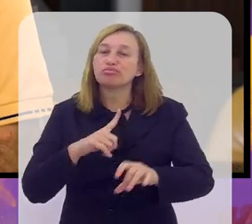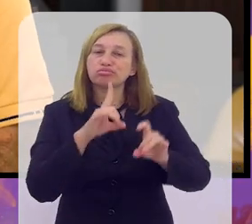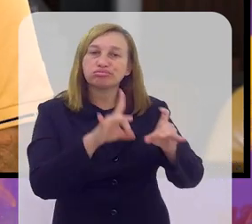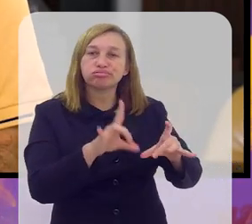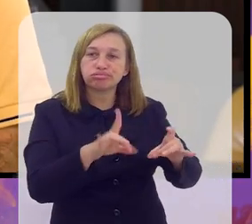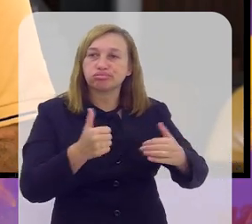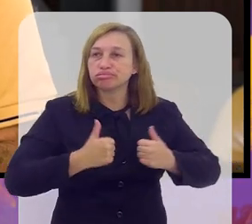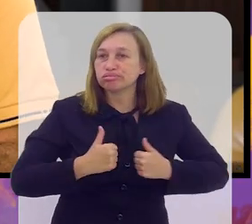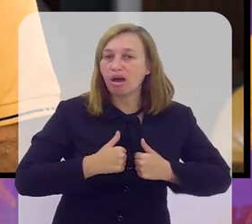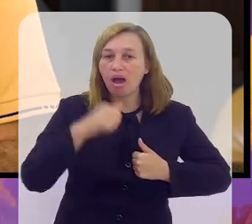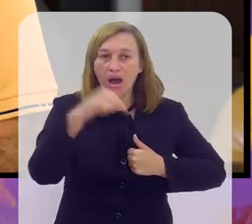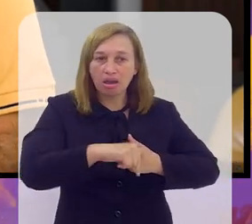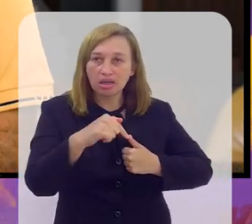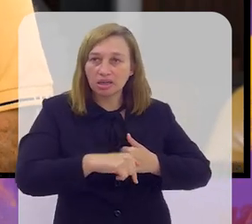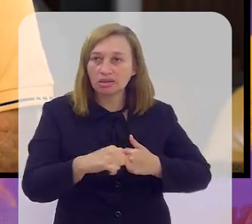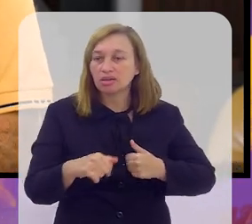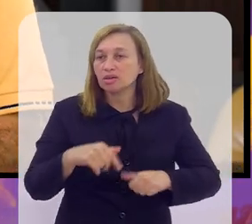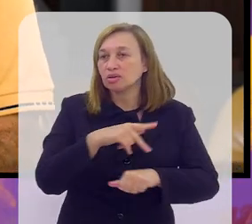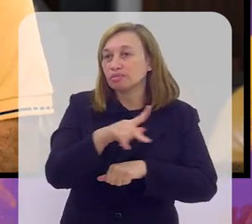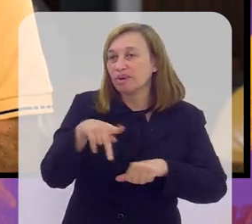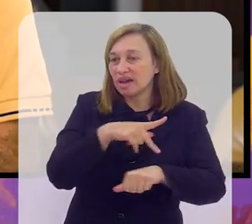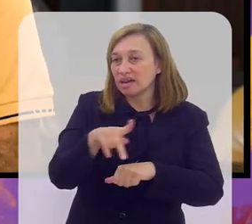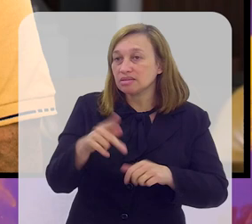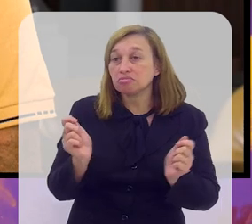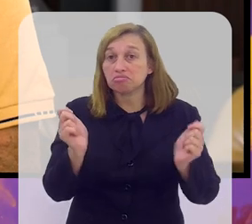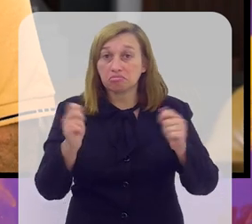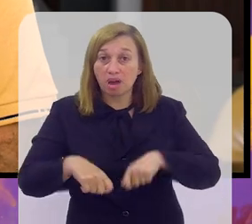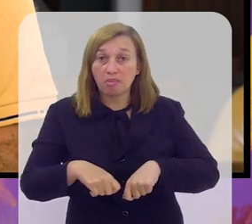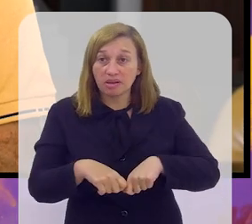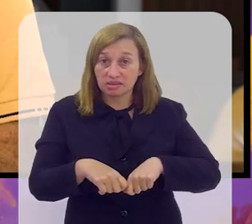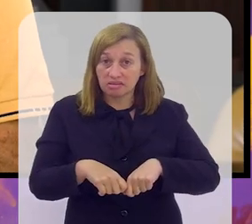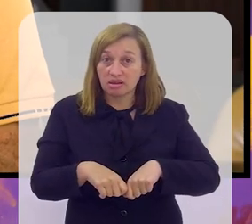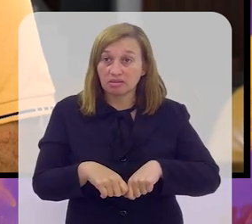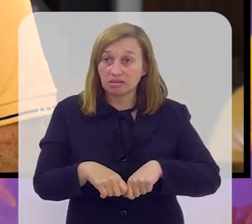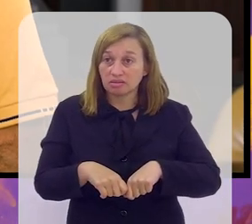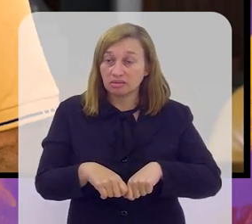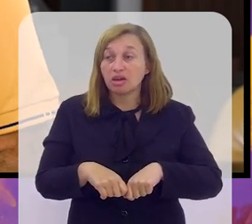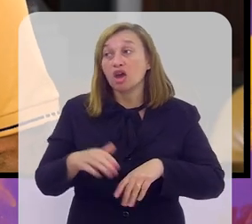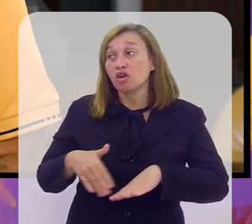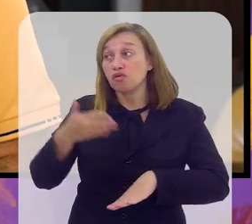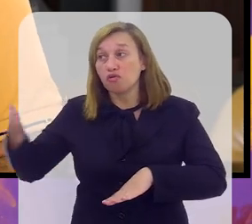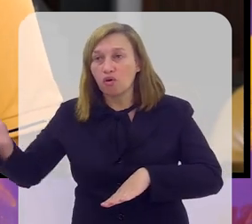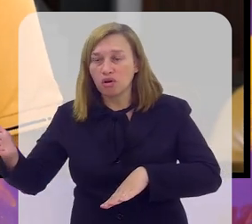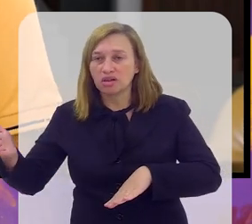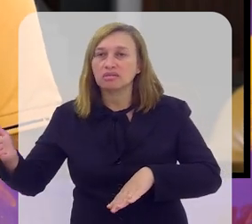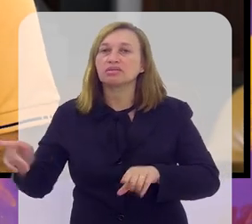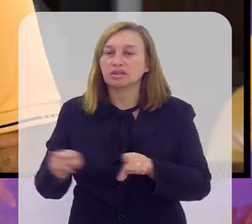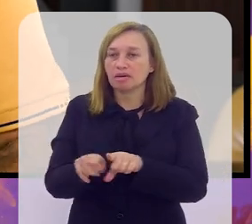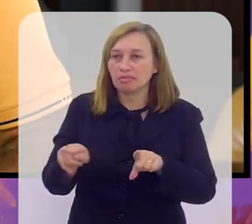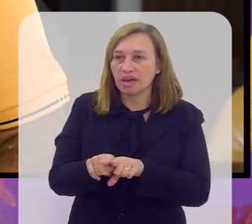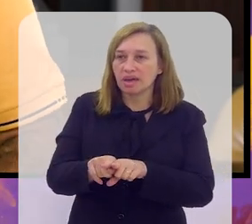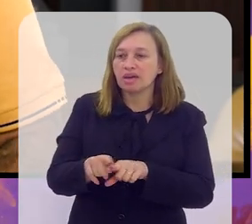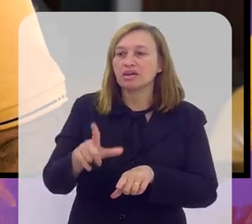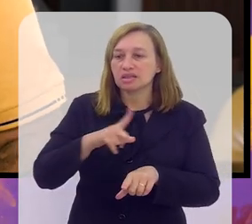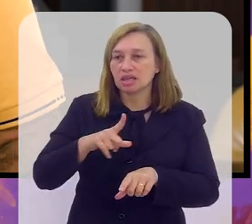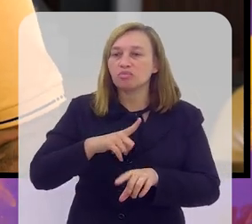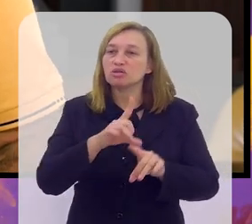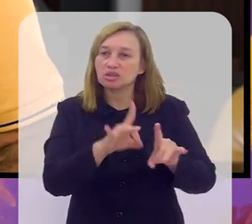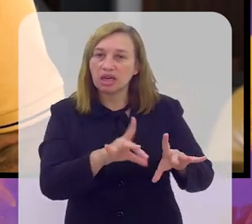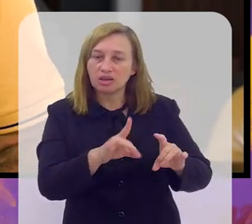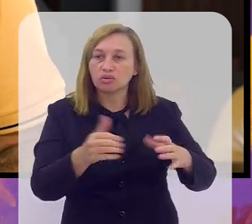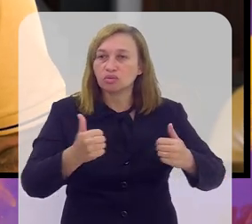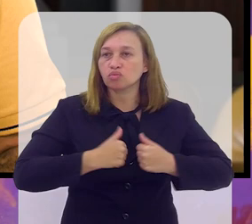técnicos aqui em nosso país altamente capacitados e até lá fora, brasileiros. Então,